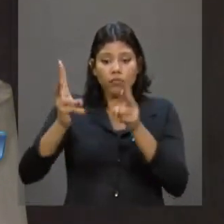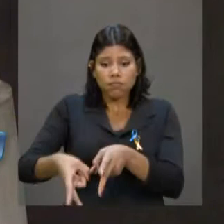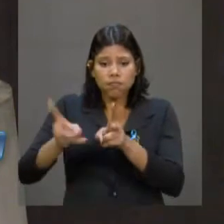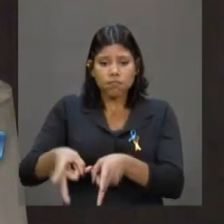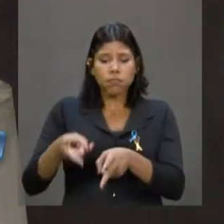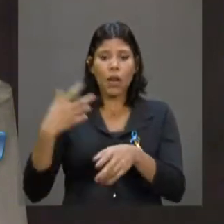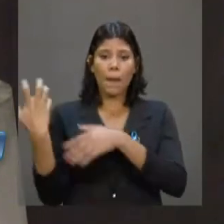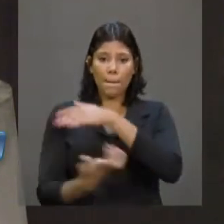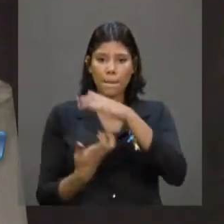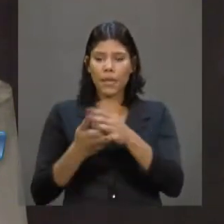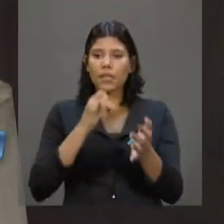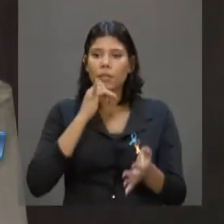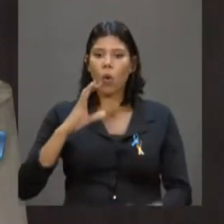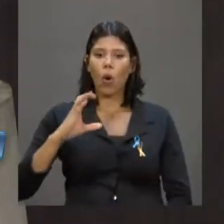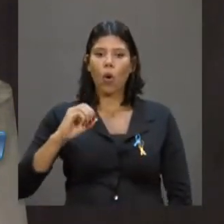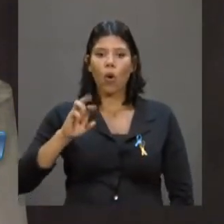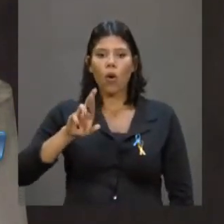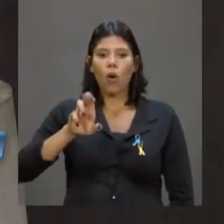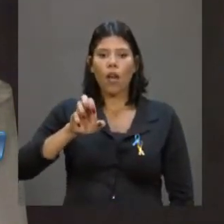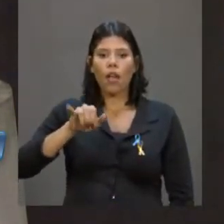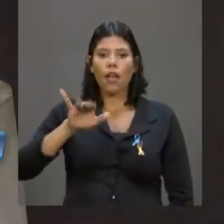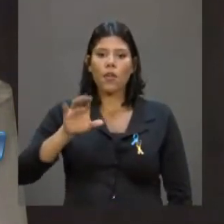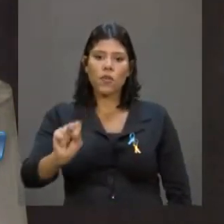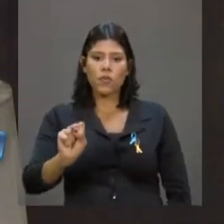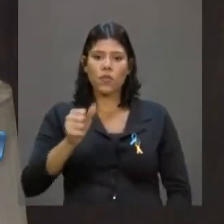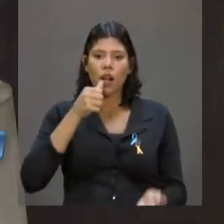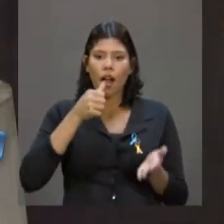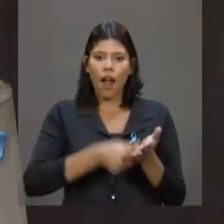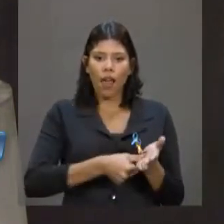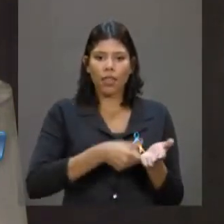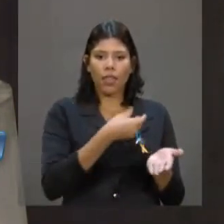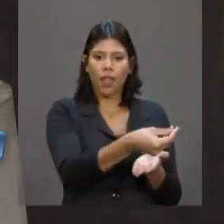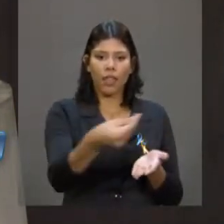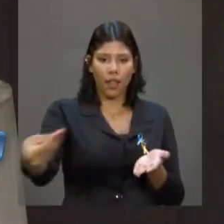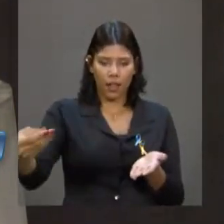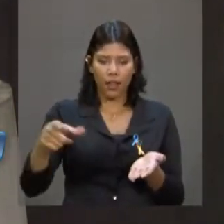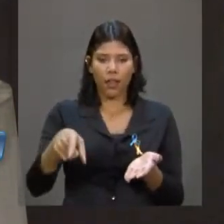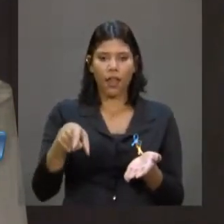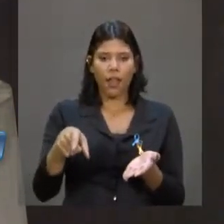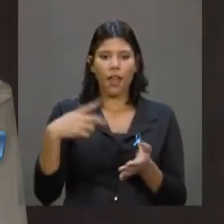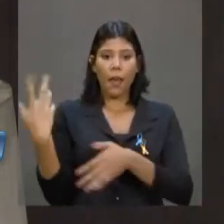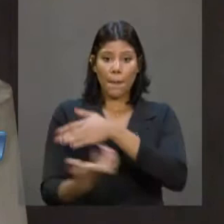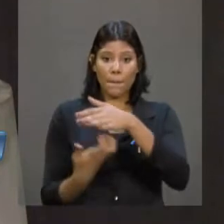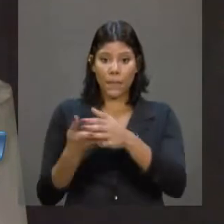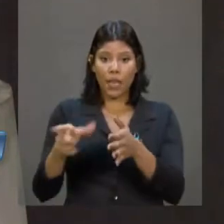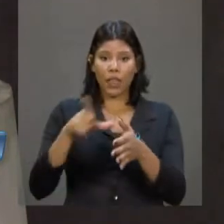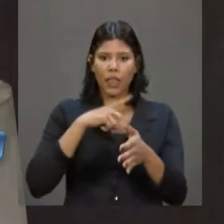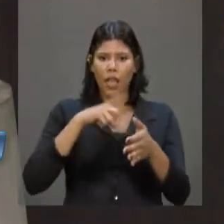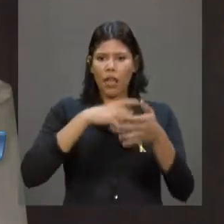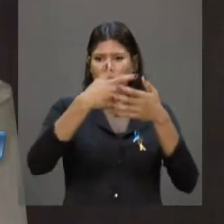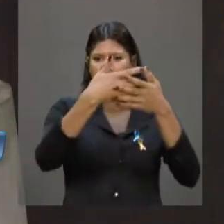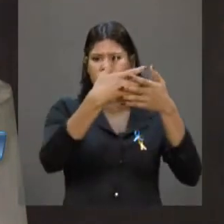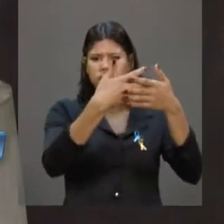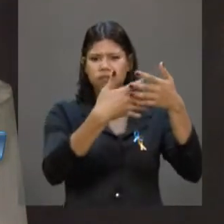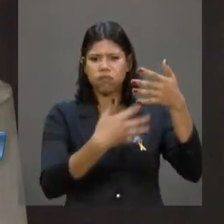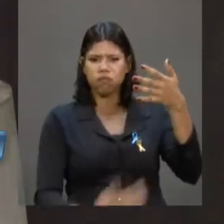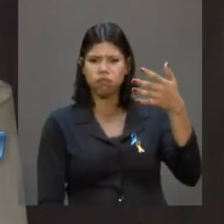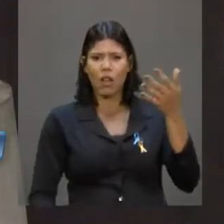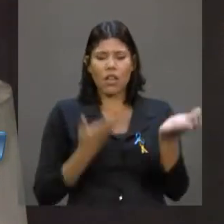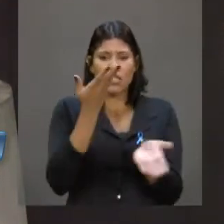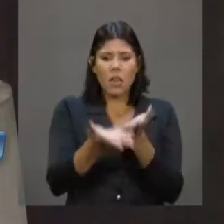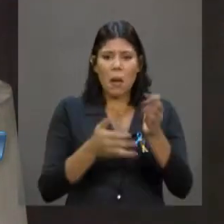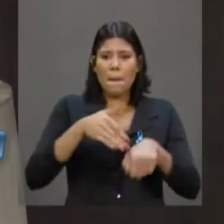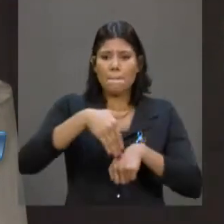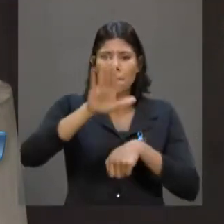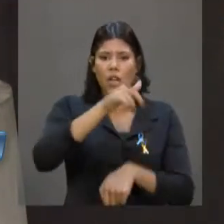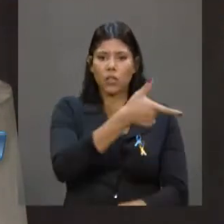empresas como os Correios, que já teve, inclusive, uma... tem uma folha de serviços de mais de 200 anos